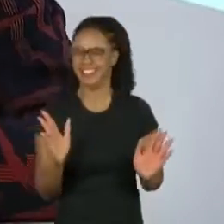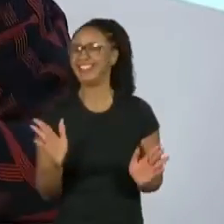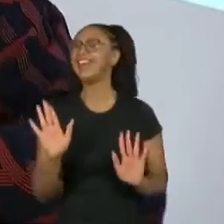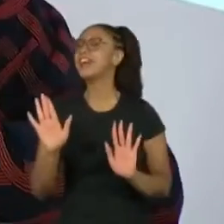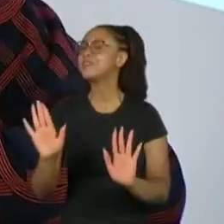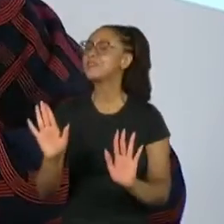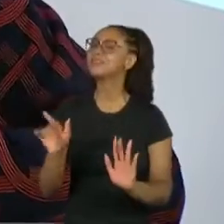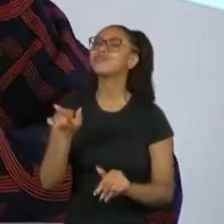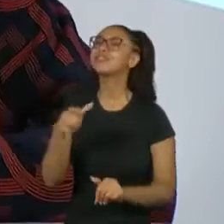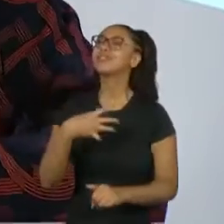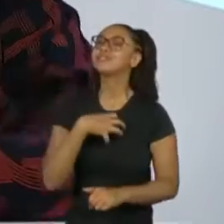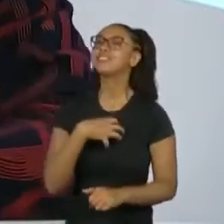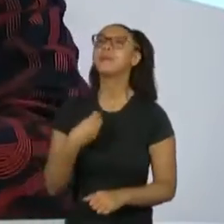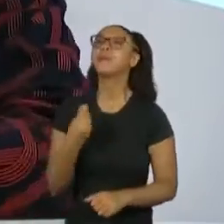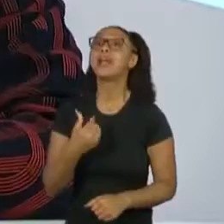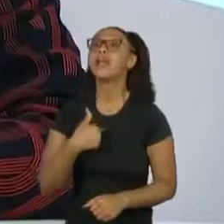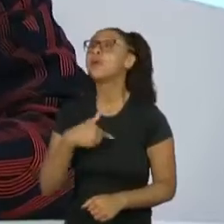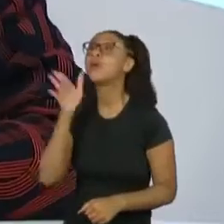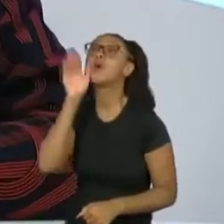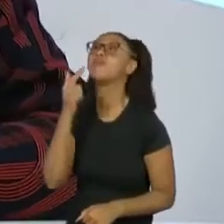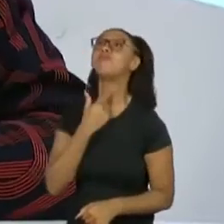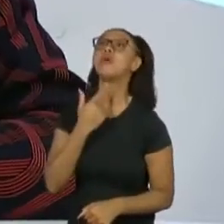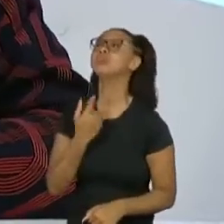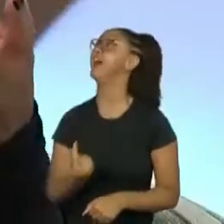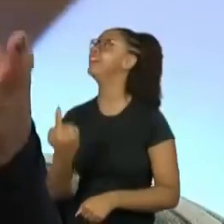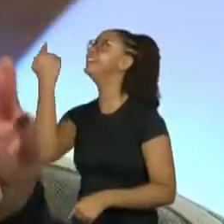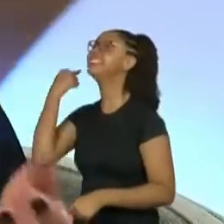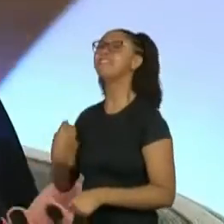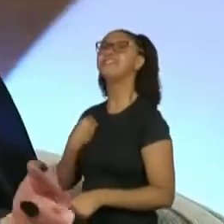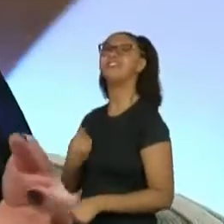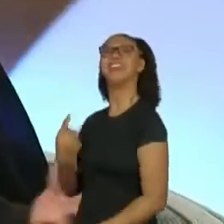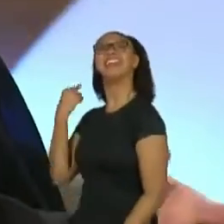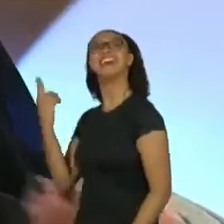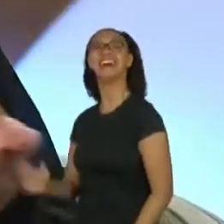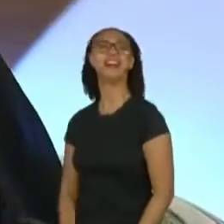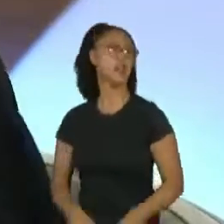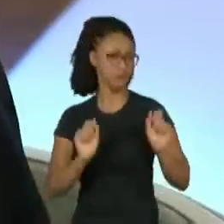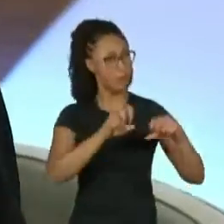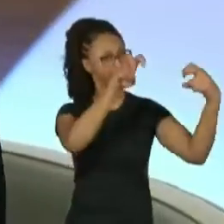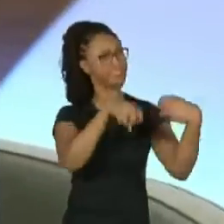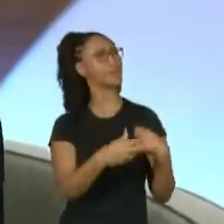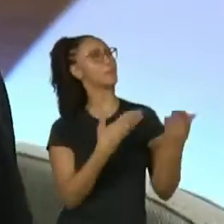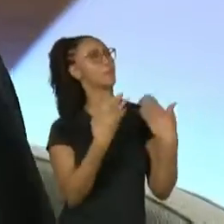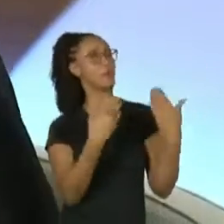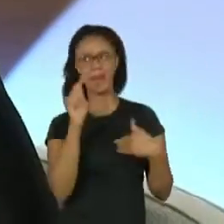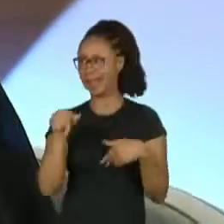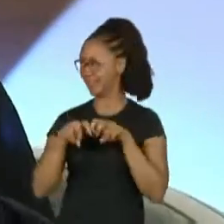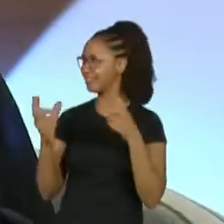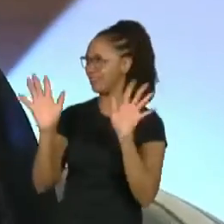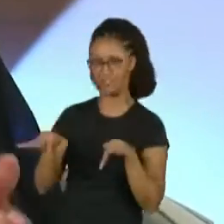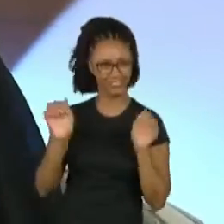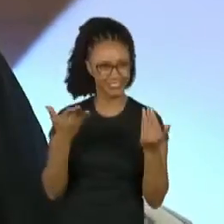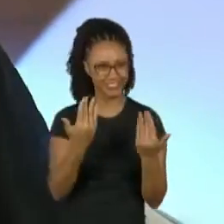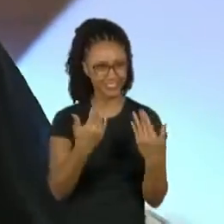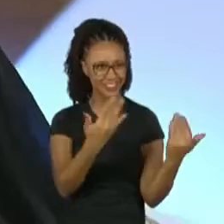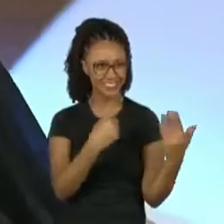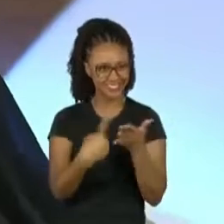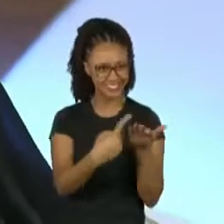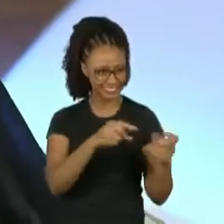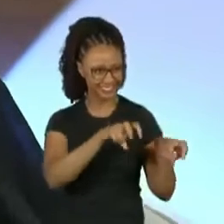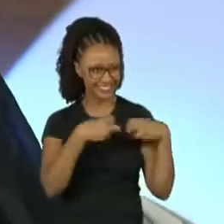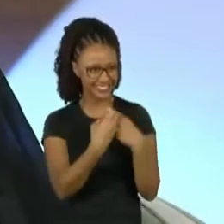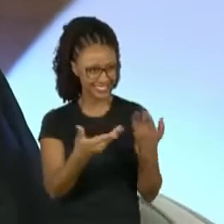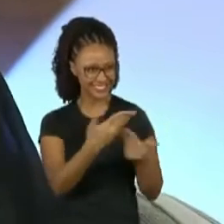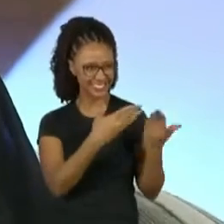momento? Eu quero saber porque eu queria ter vivido isso também. A gente vai ter que sentar e conversar depois do programa muito. Sim.